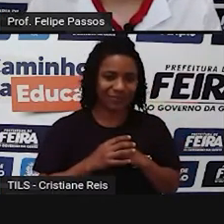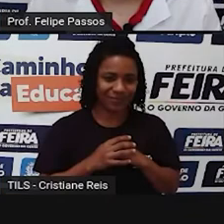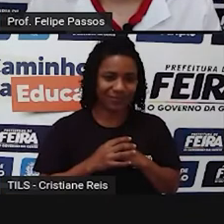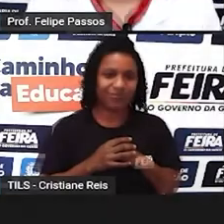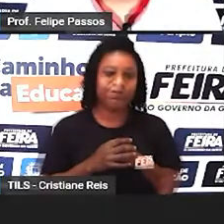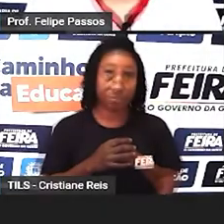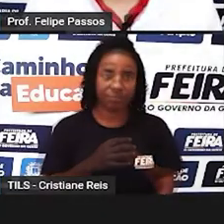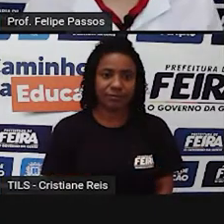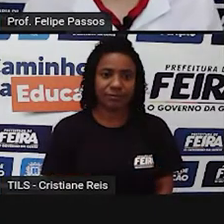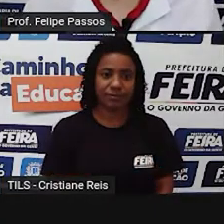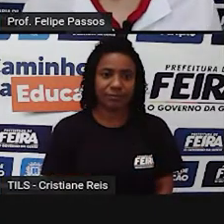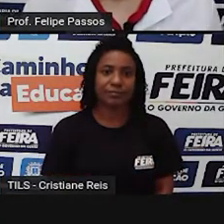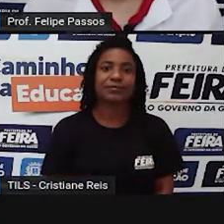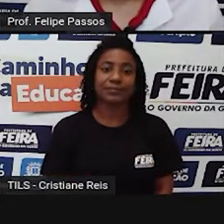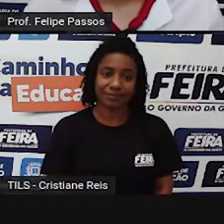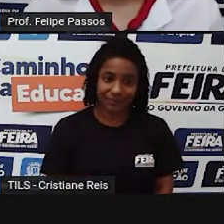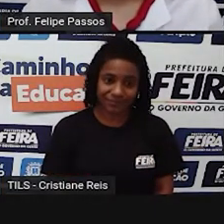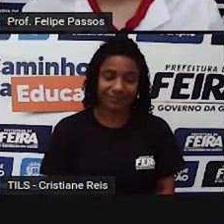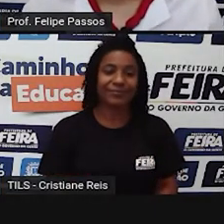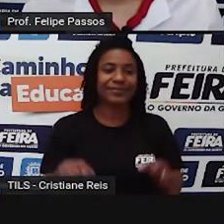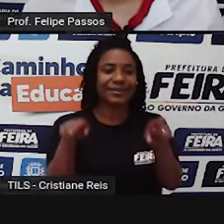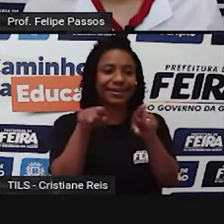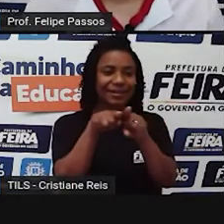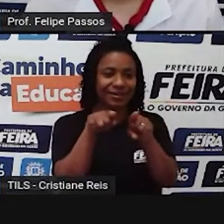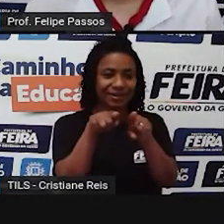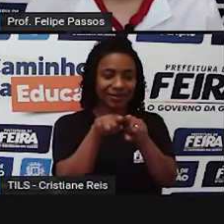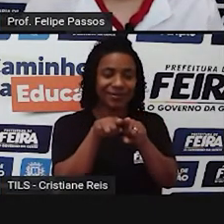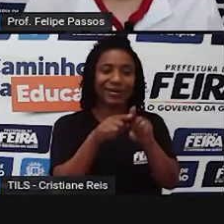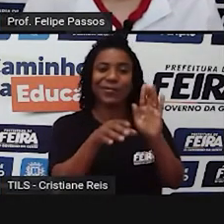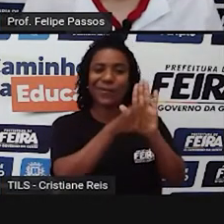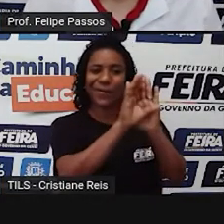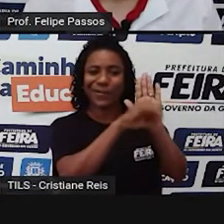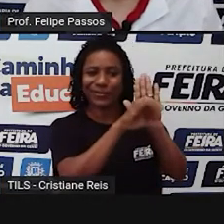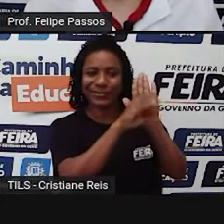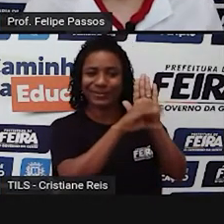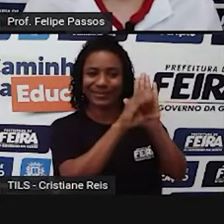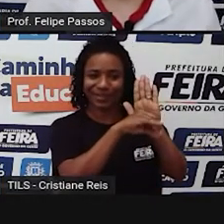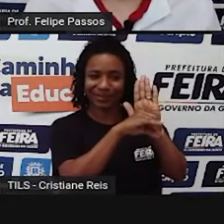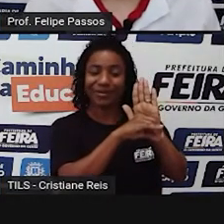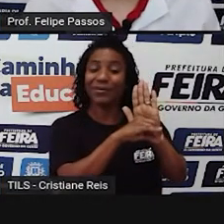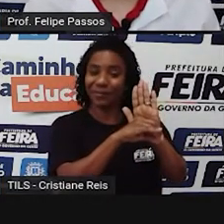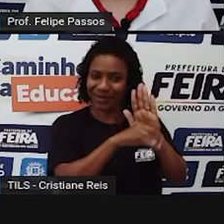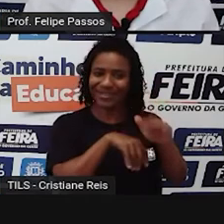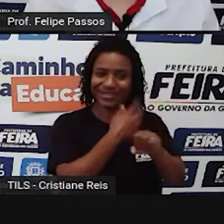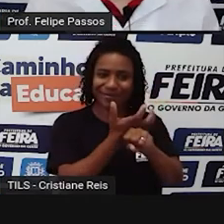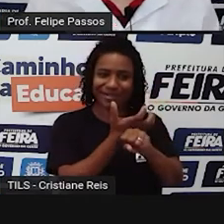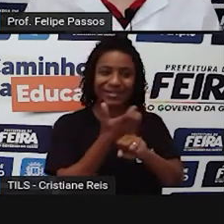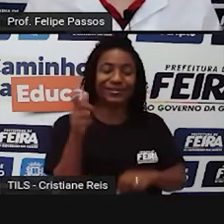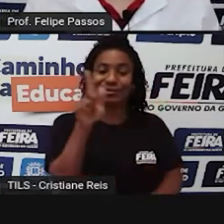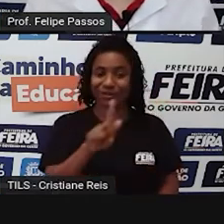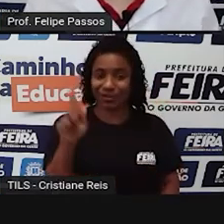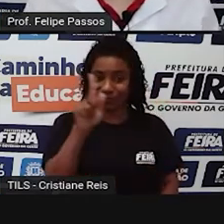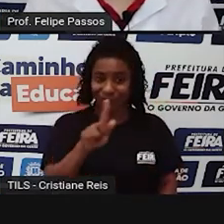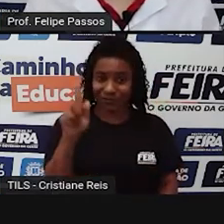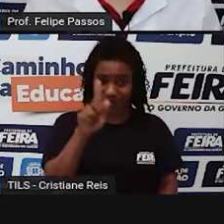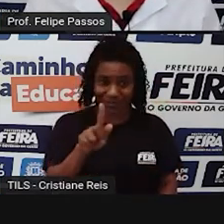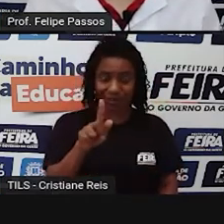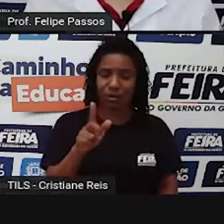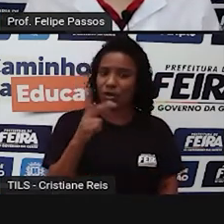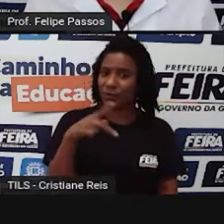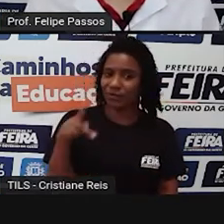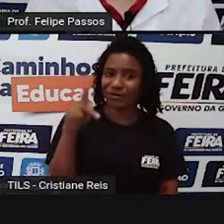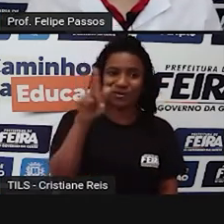acabou de ver. E tem também o conceito para o pessoal da geografia, né? Os professores de geografia, eles consideram mais